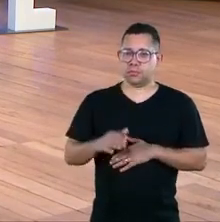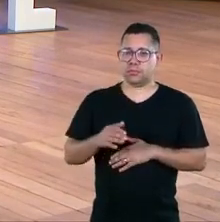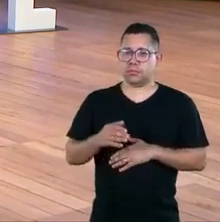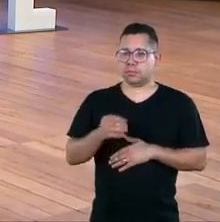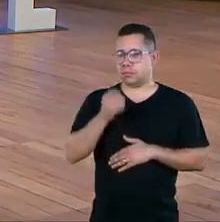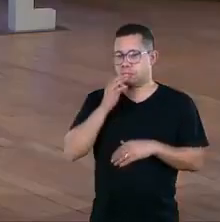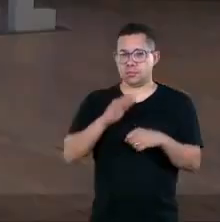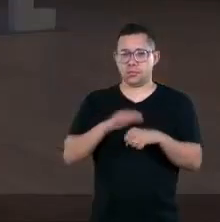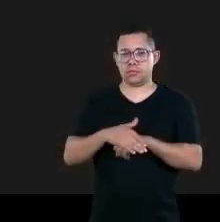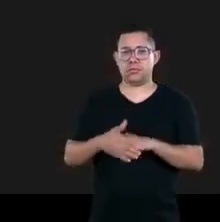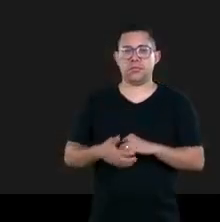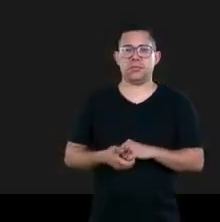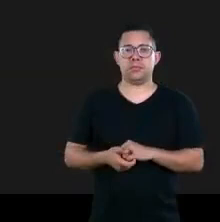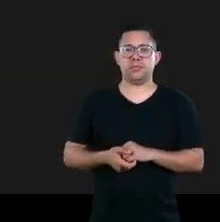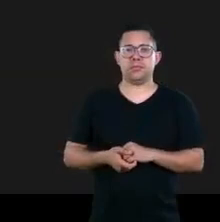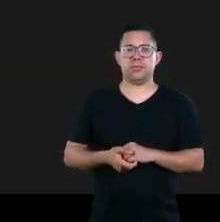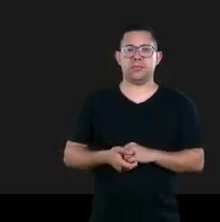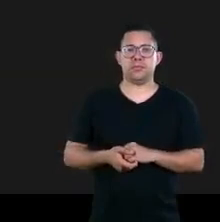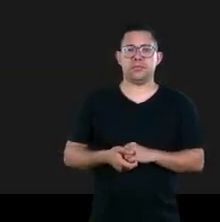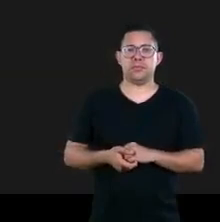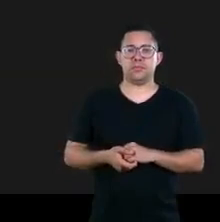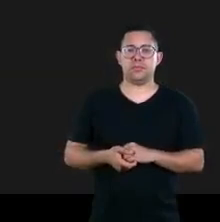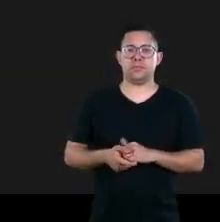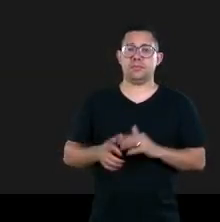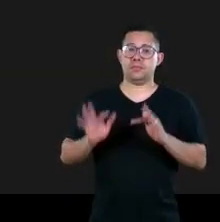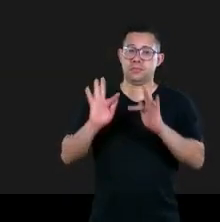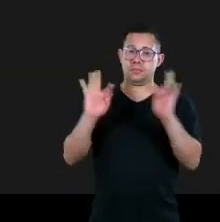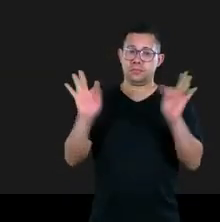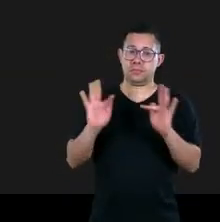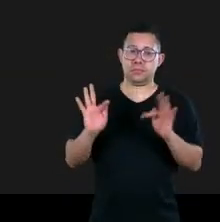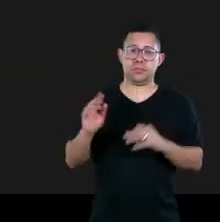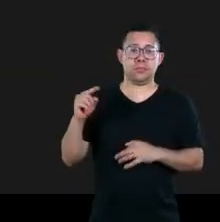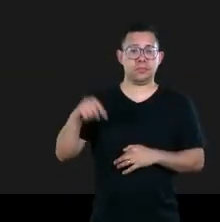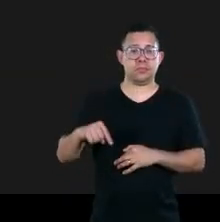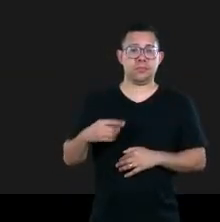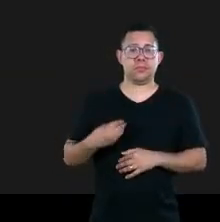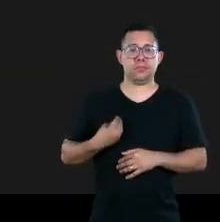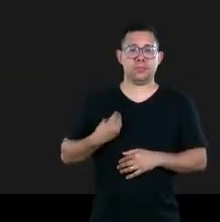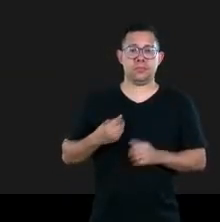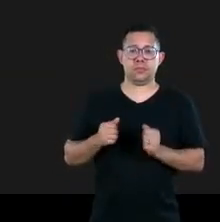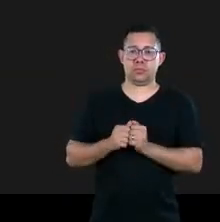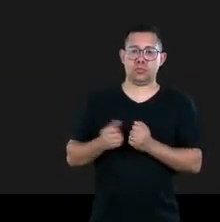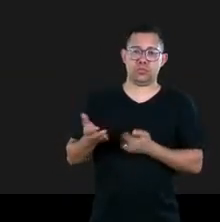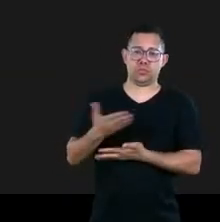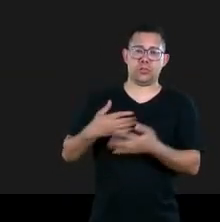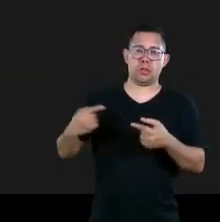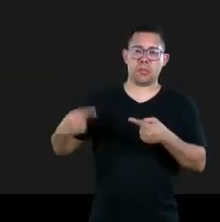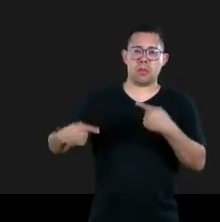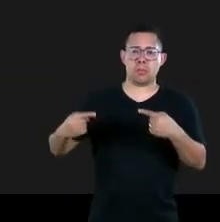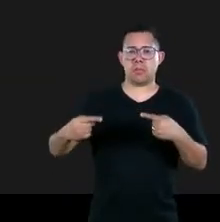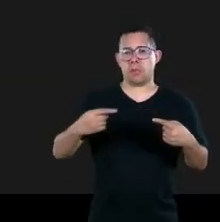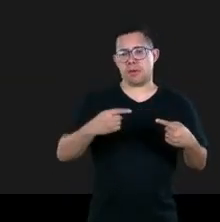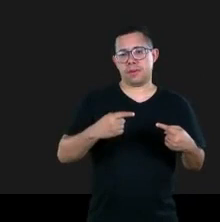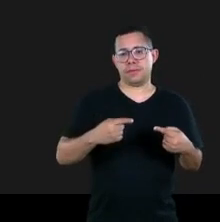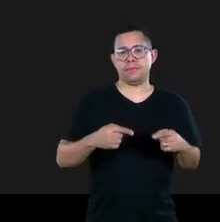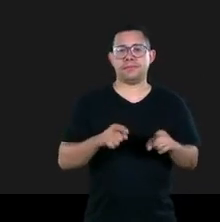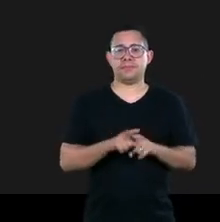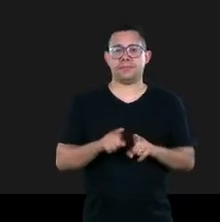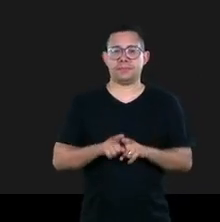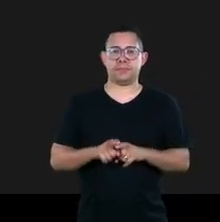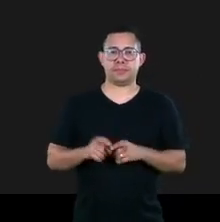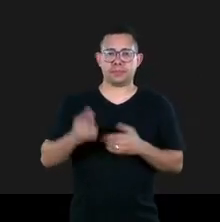muito feliz de estar aqui com vocês nessa discussão agradeço a